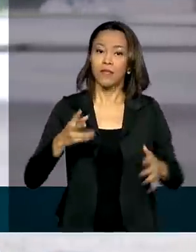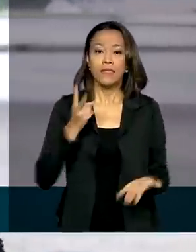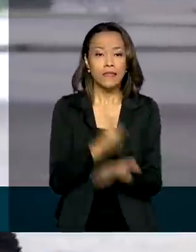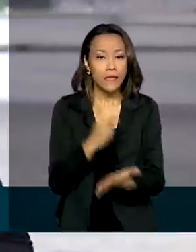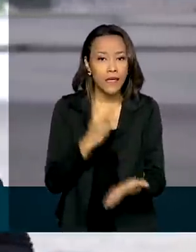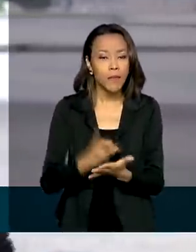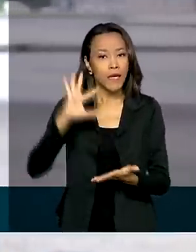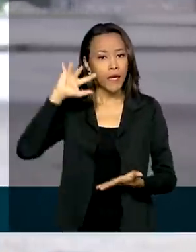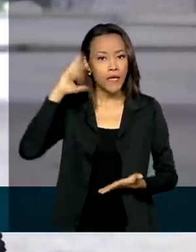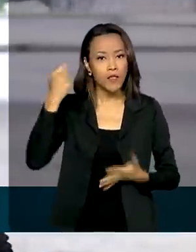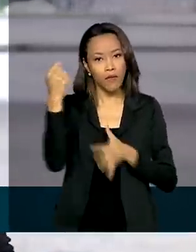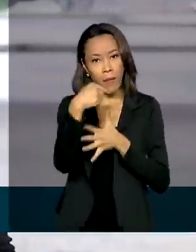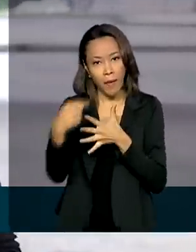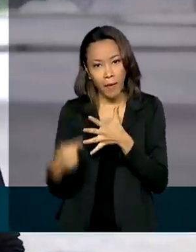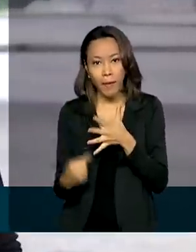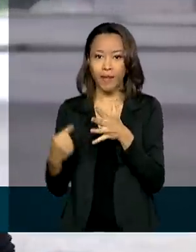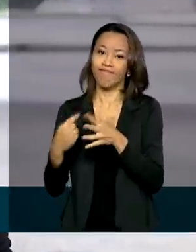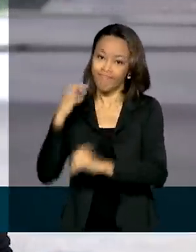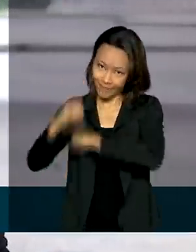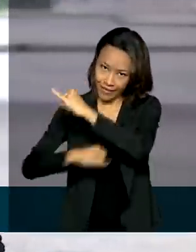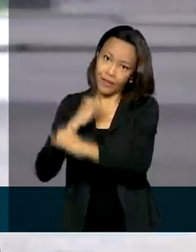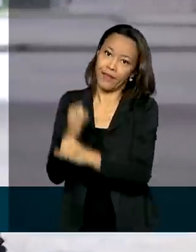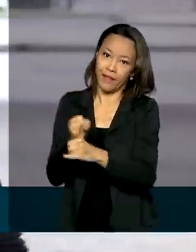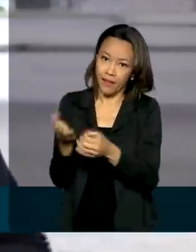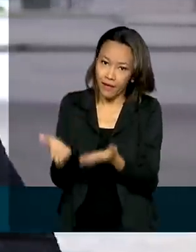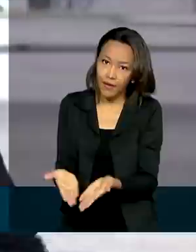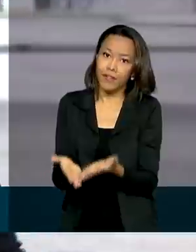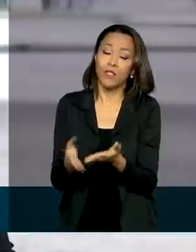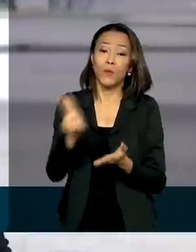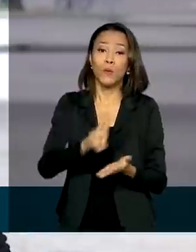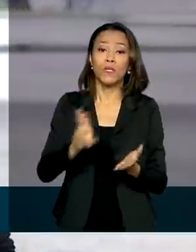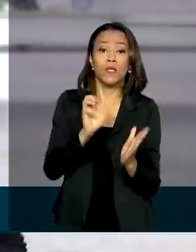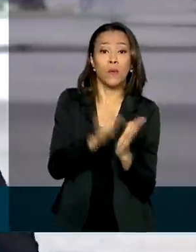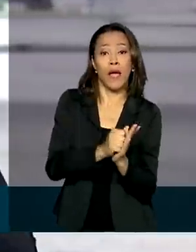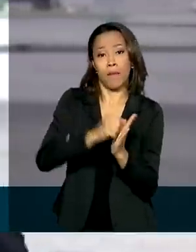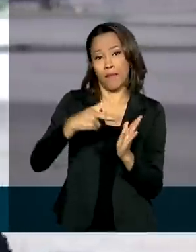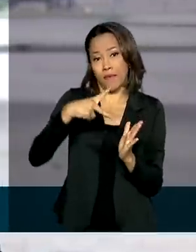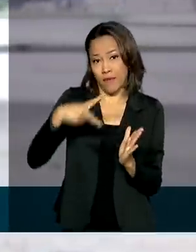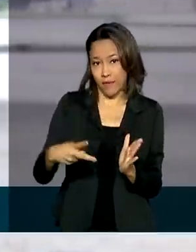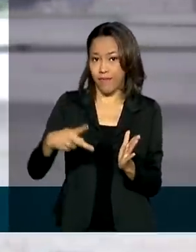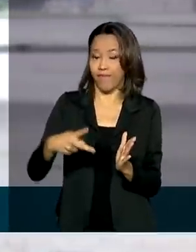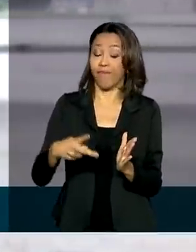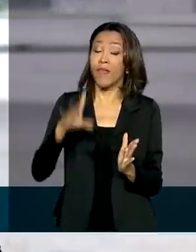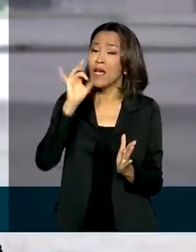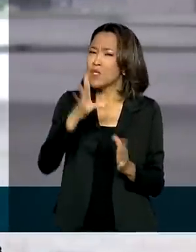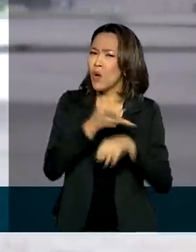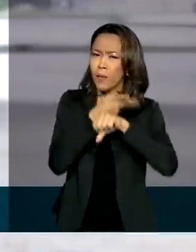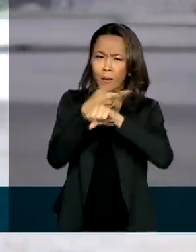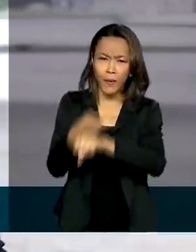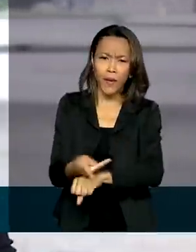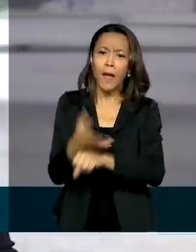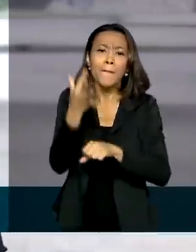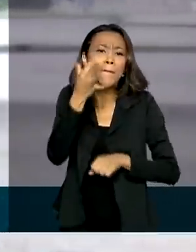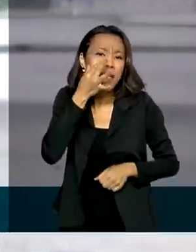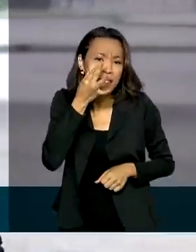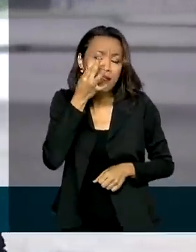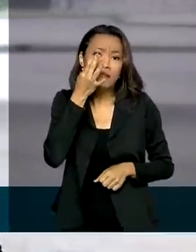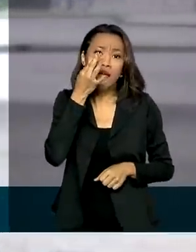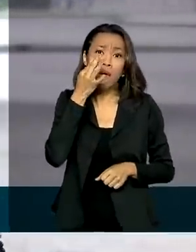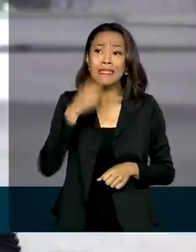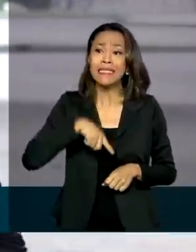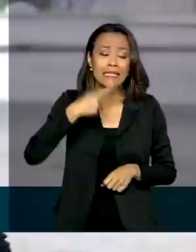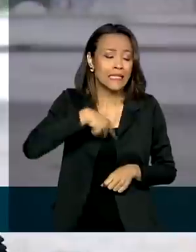todas as demandas pela internet por meio do aplicativo Meu INSS. E só procurar atendimento presencial em último